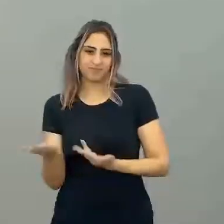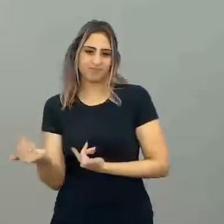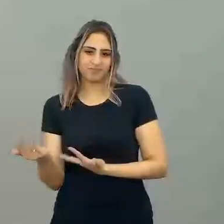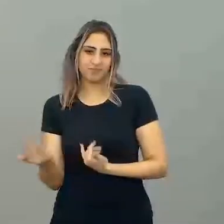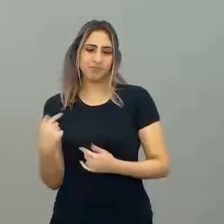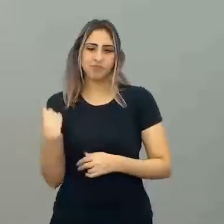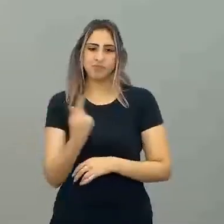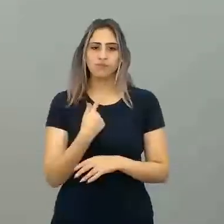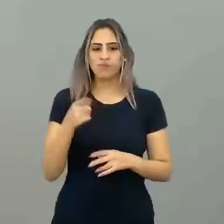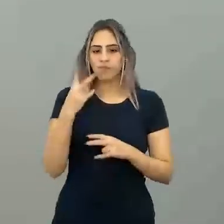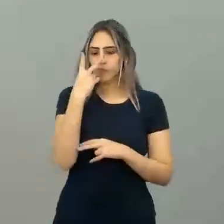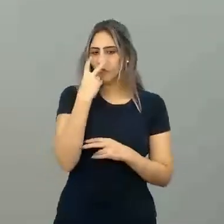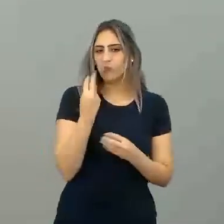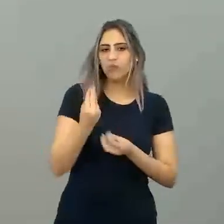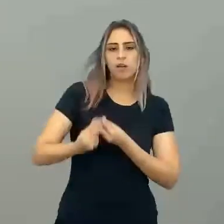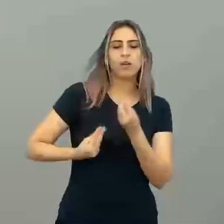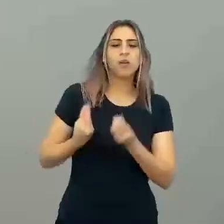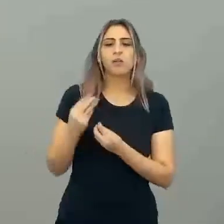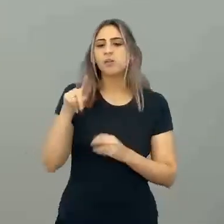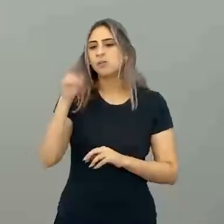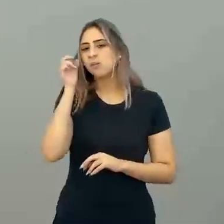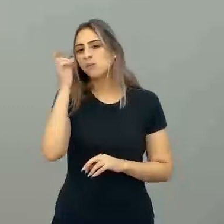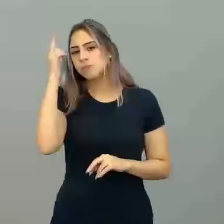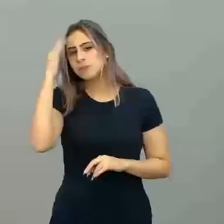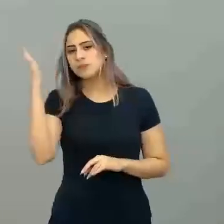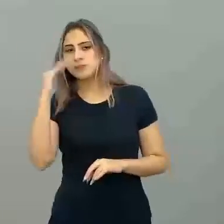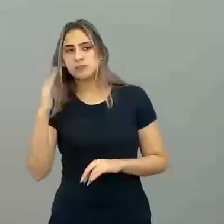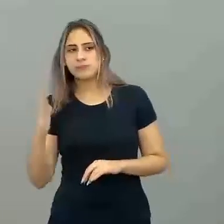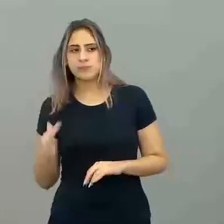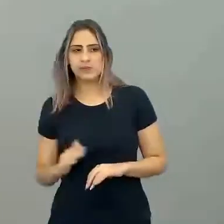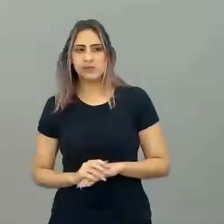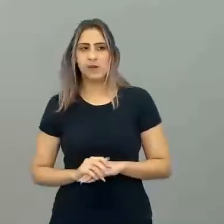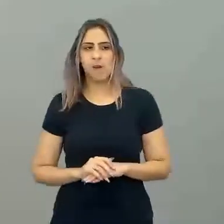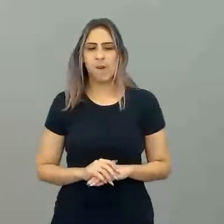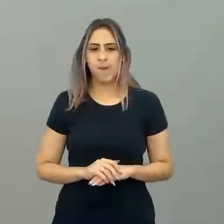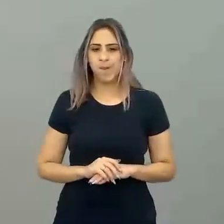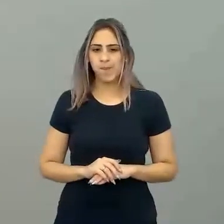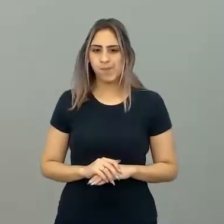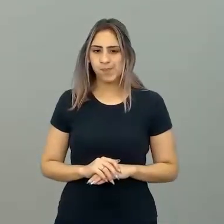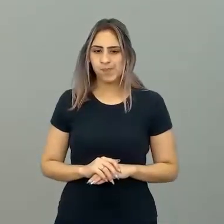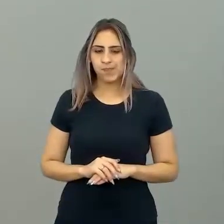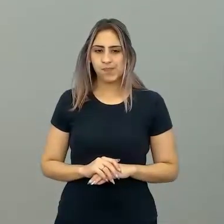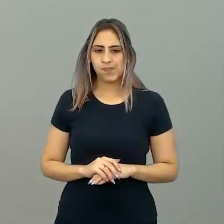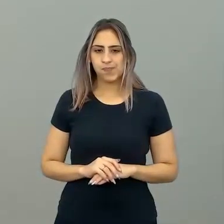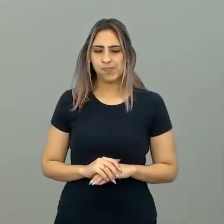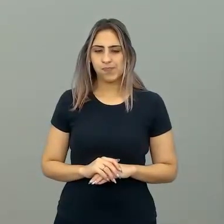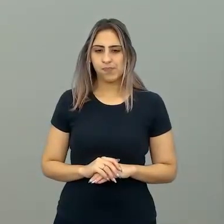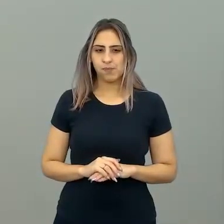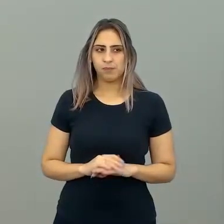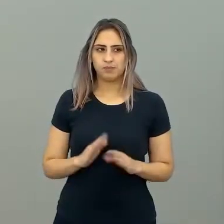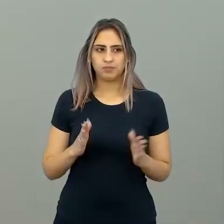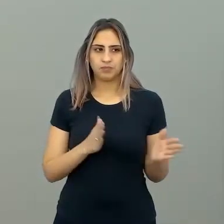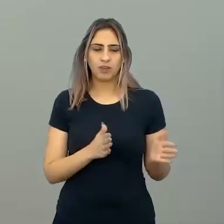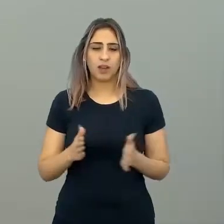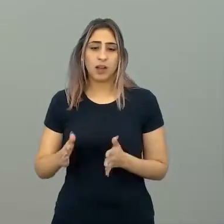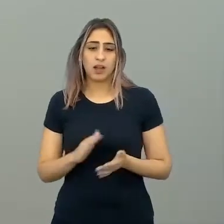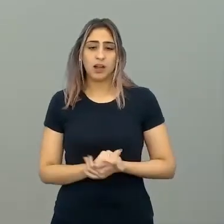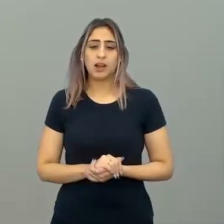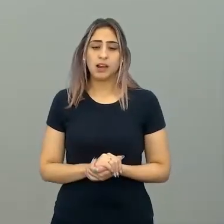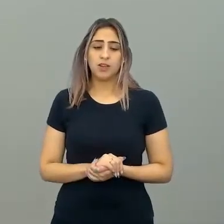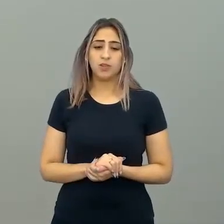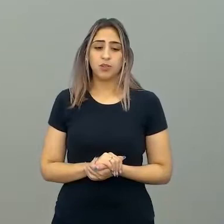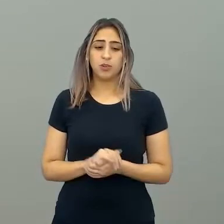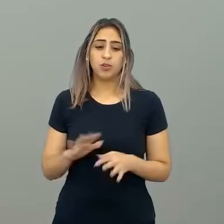como eles enxergam o que é cultura brasileira para uma pessoa mais nova, adolescente. Nesse